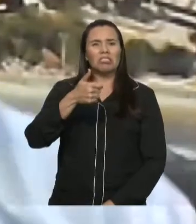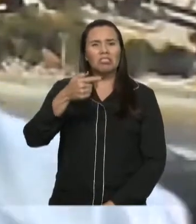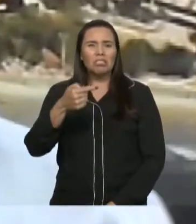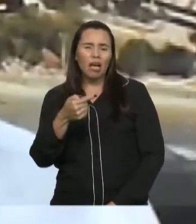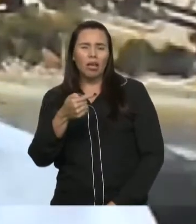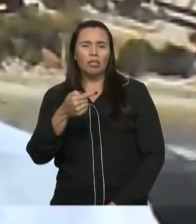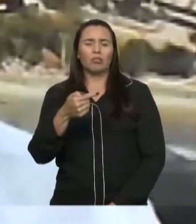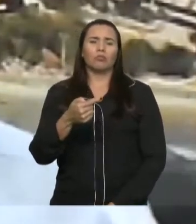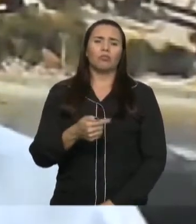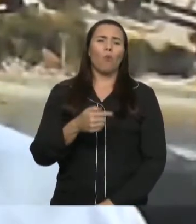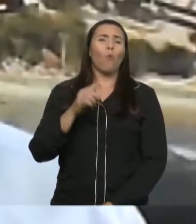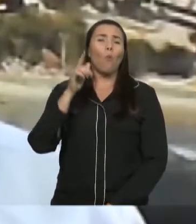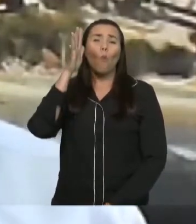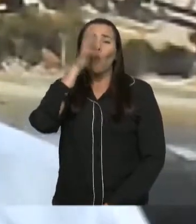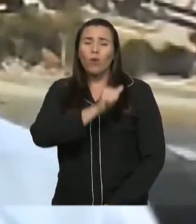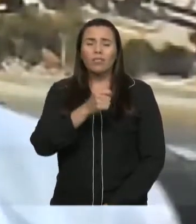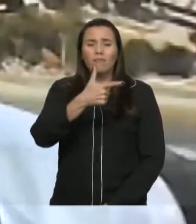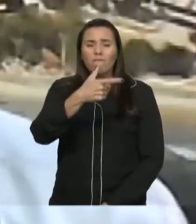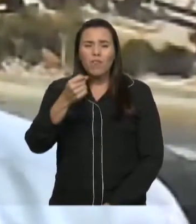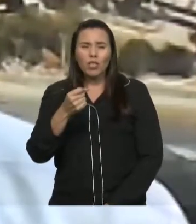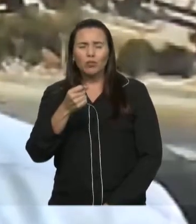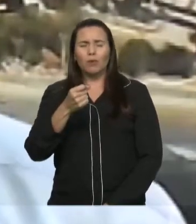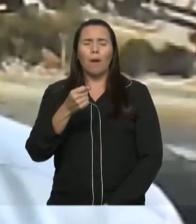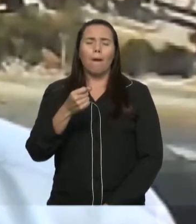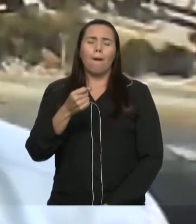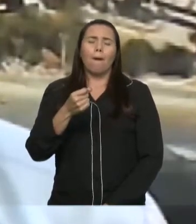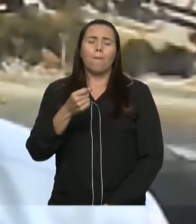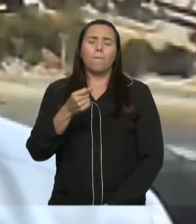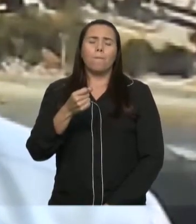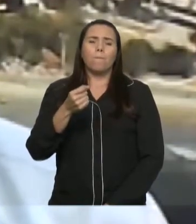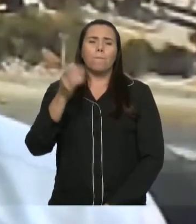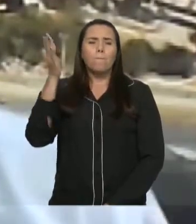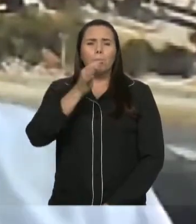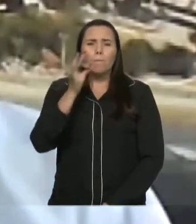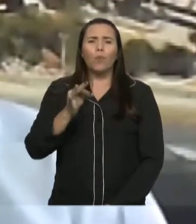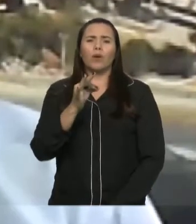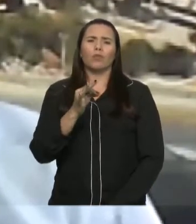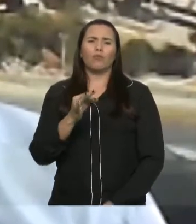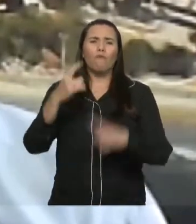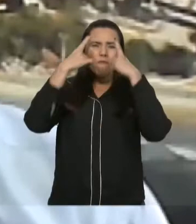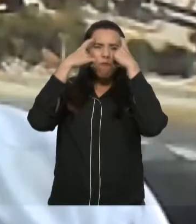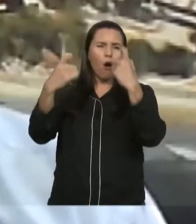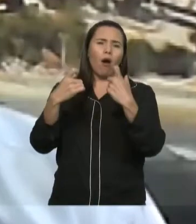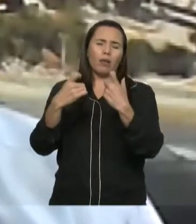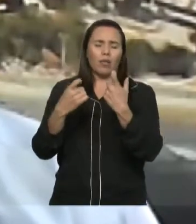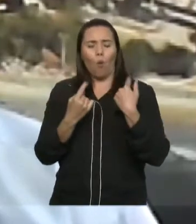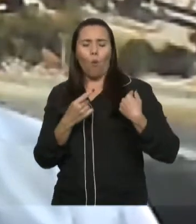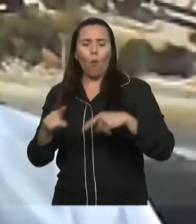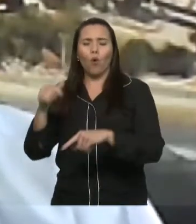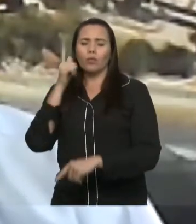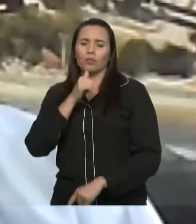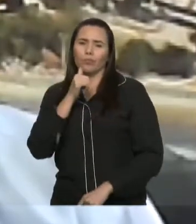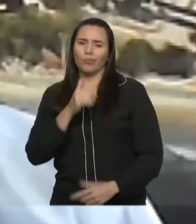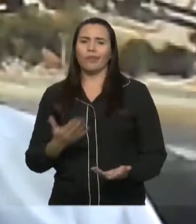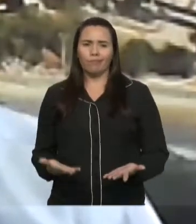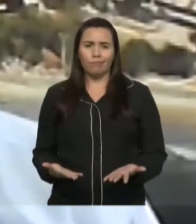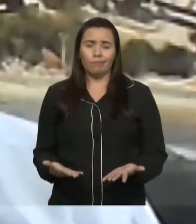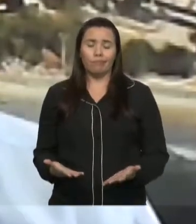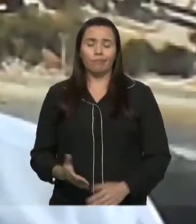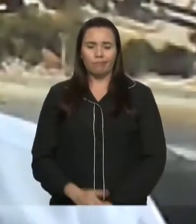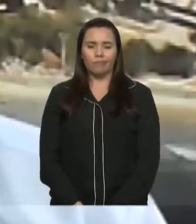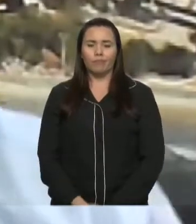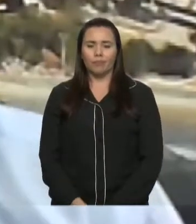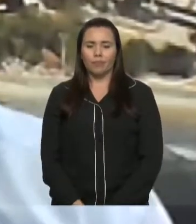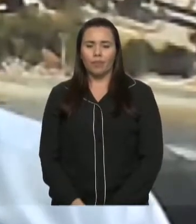violência contra a mulher. E esse instrumento, um instrumento a mais. Eu tive um problema com relação a fake news e também